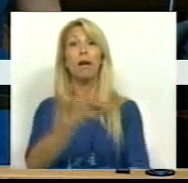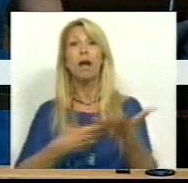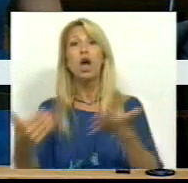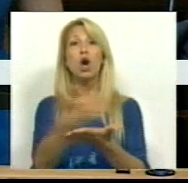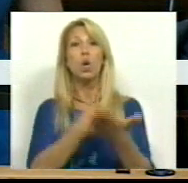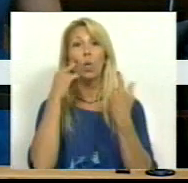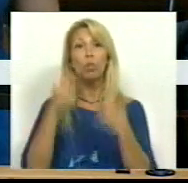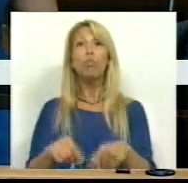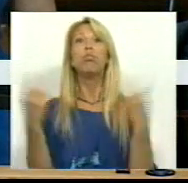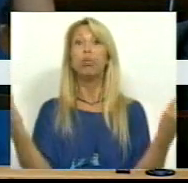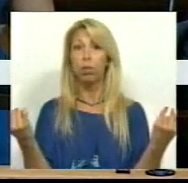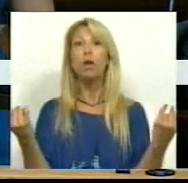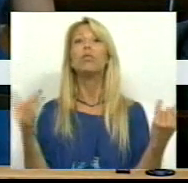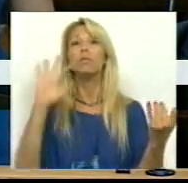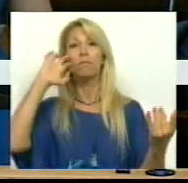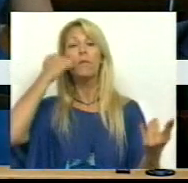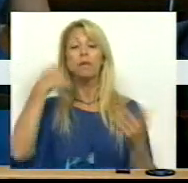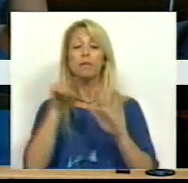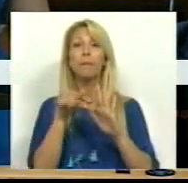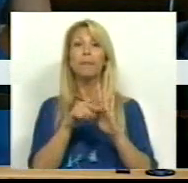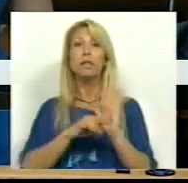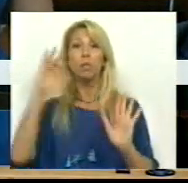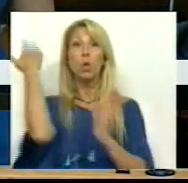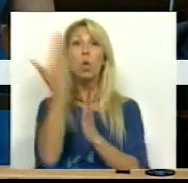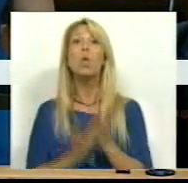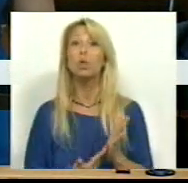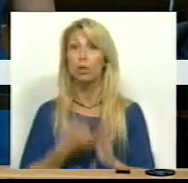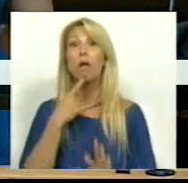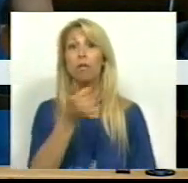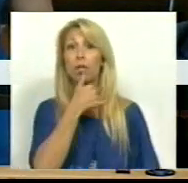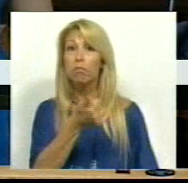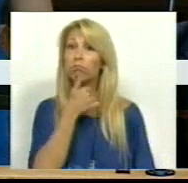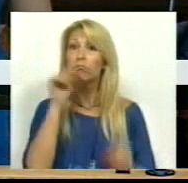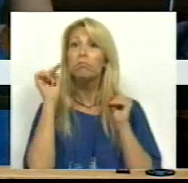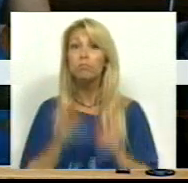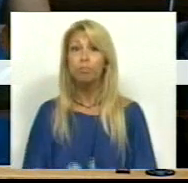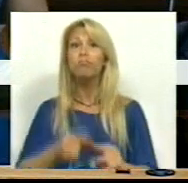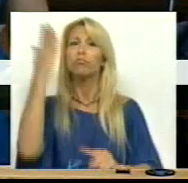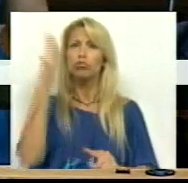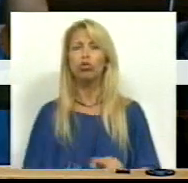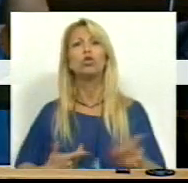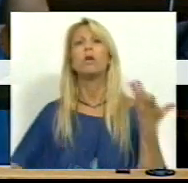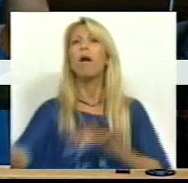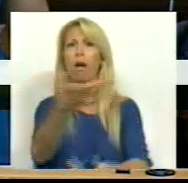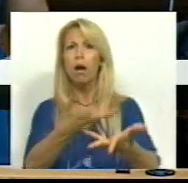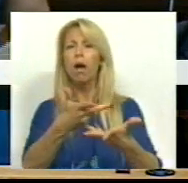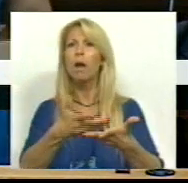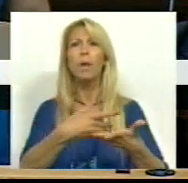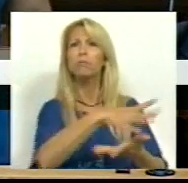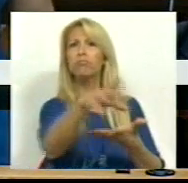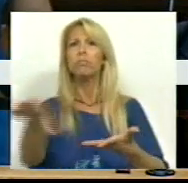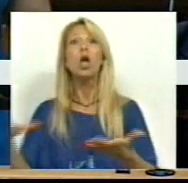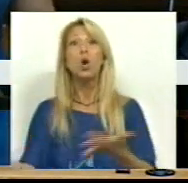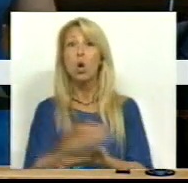públicos que compromete o princípio constitucional que determina a justa repartição desses mesmos recursos públicos. Entendemos também